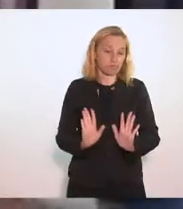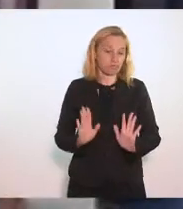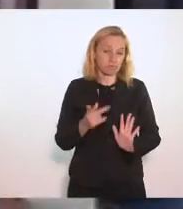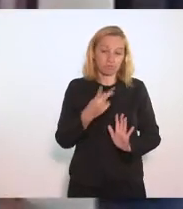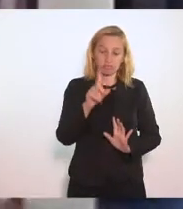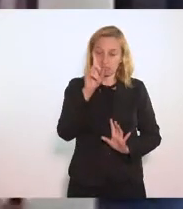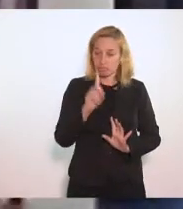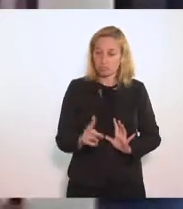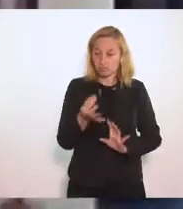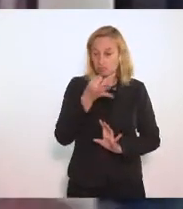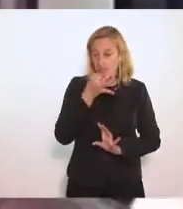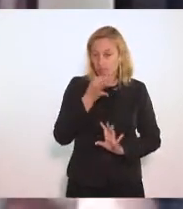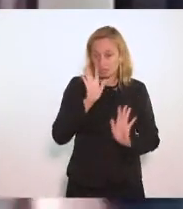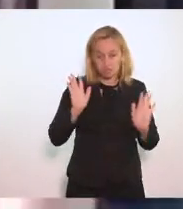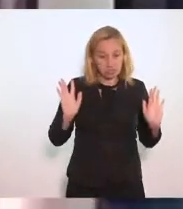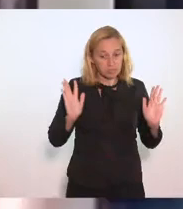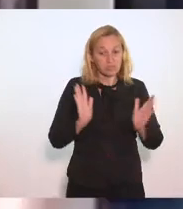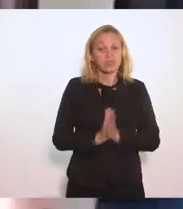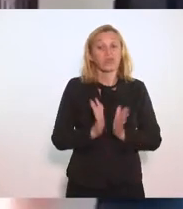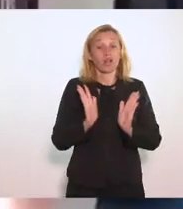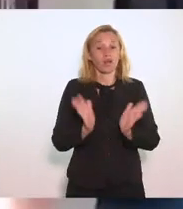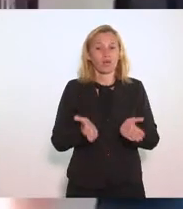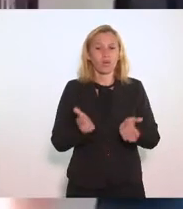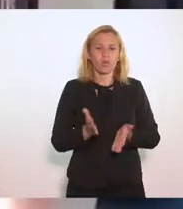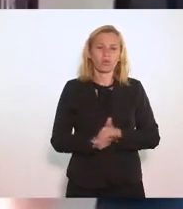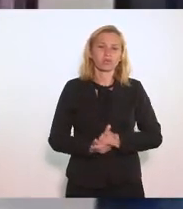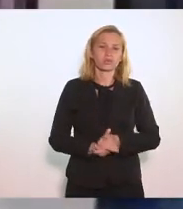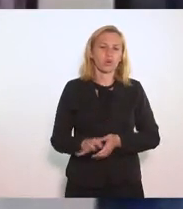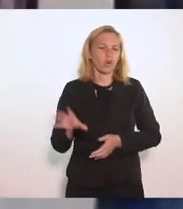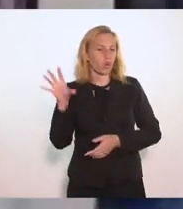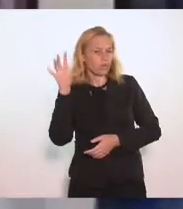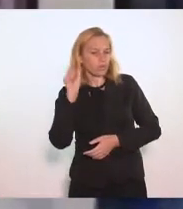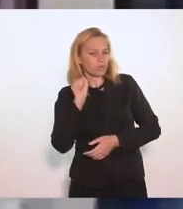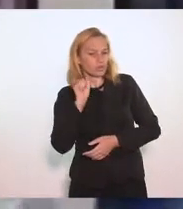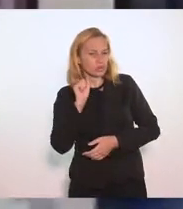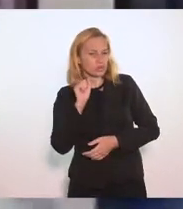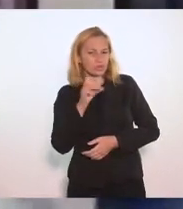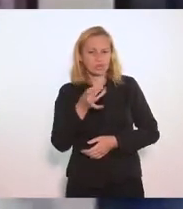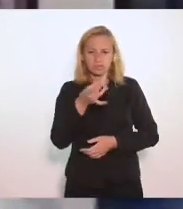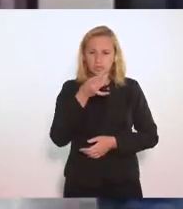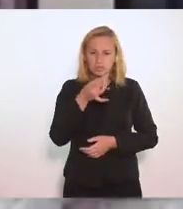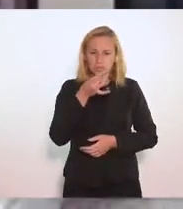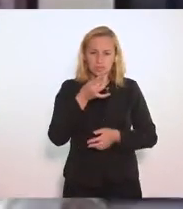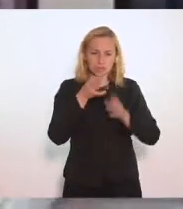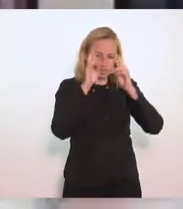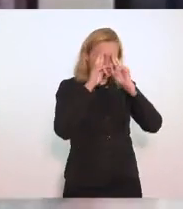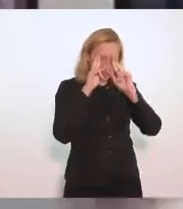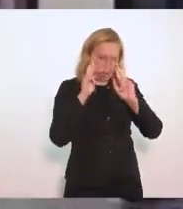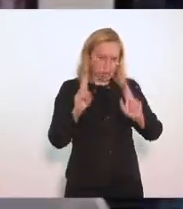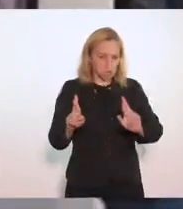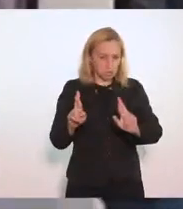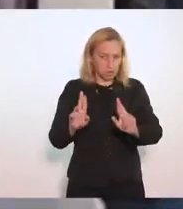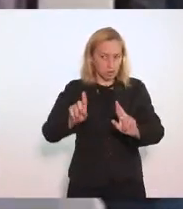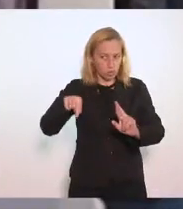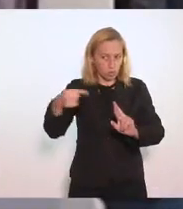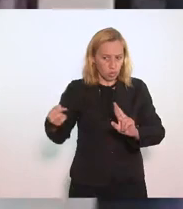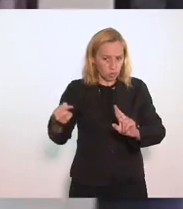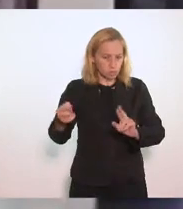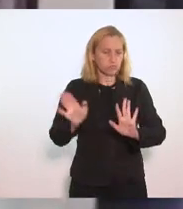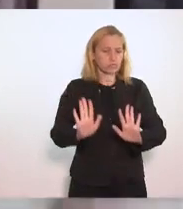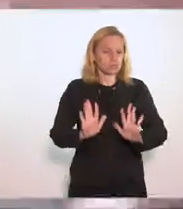A sua opinião Agora Ouvir a opinião Respeitar A opinião Do outro